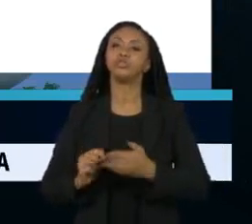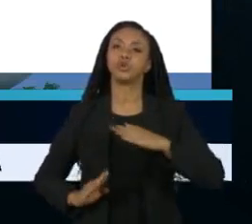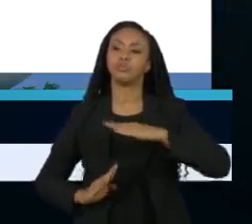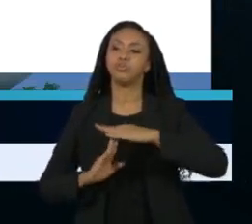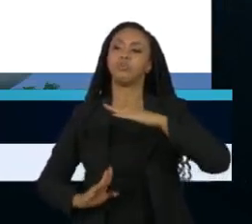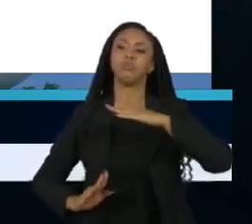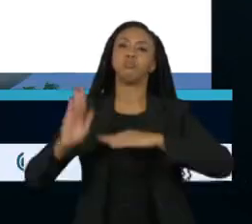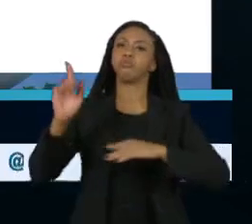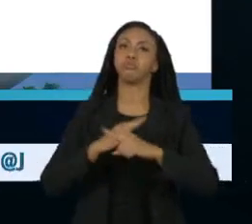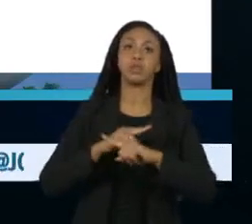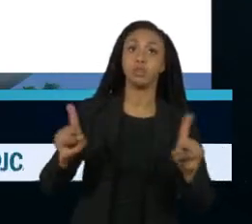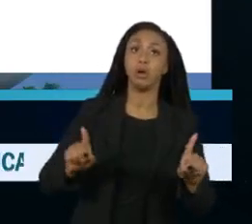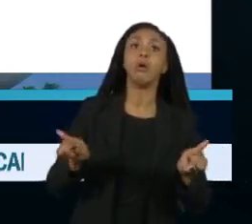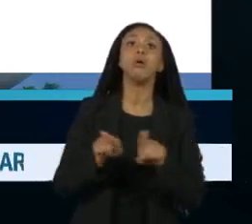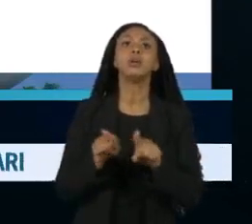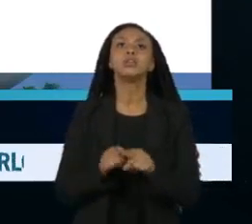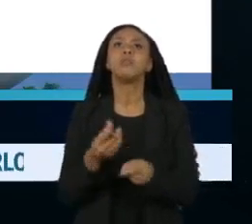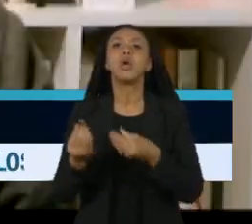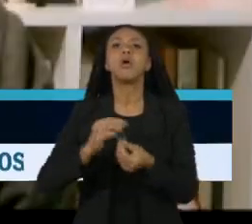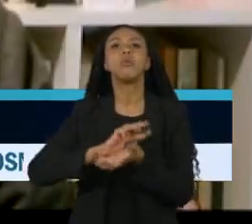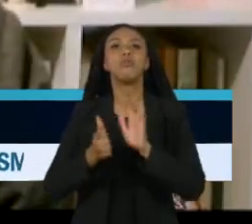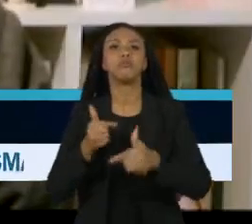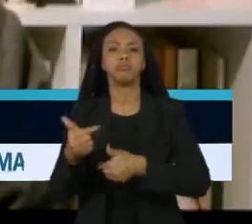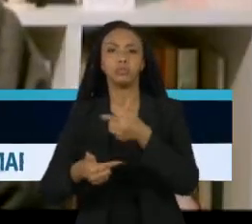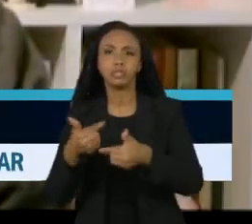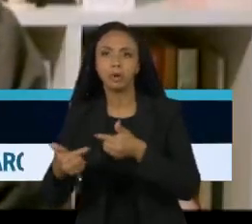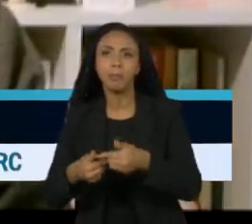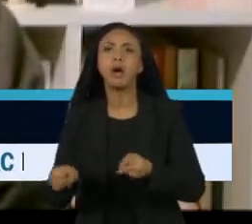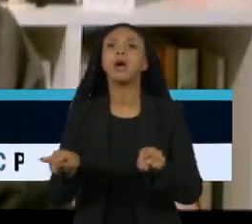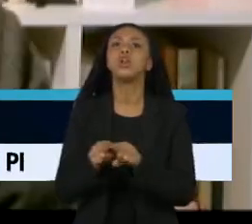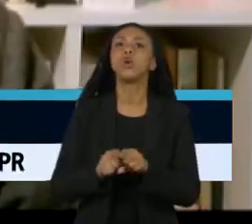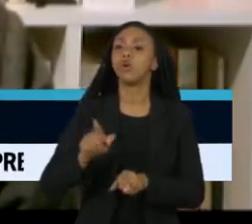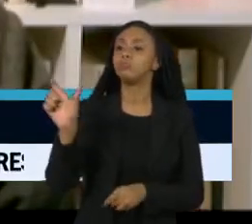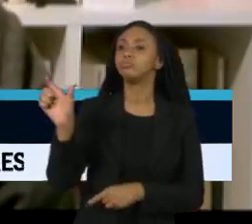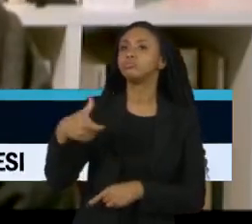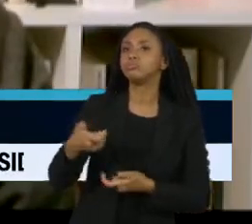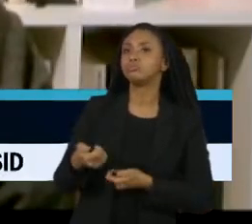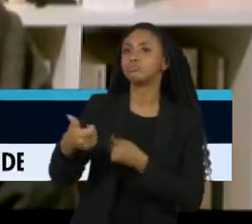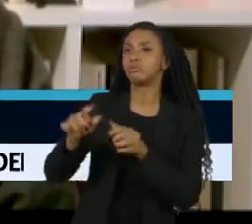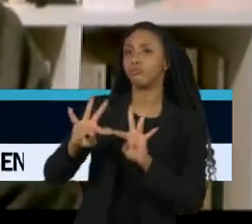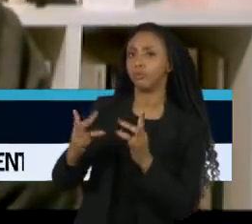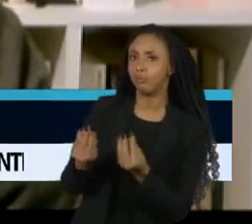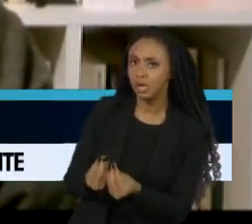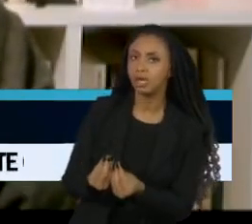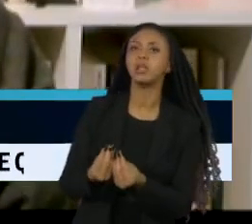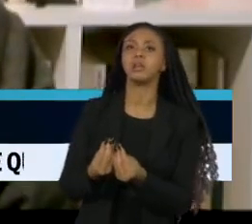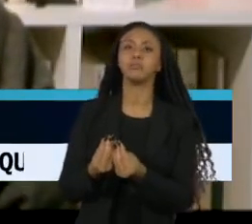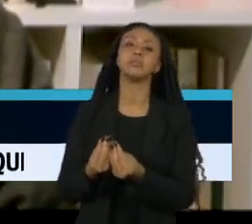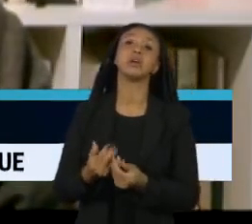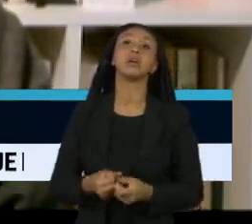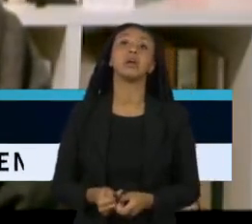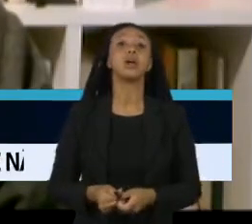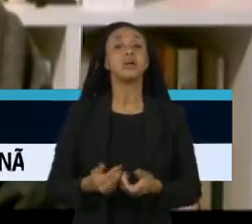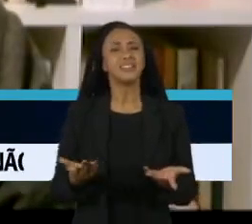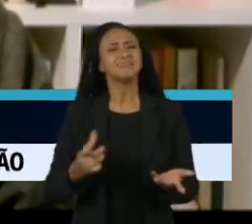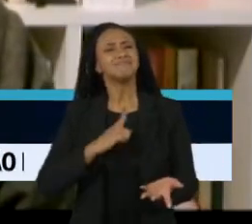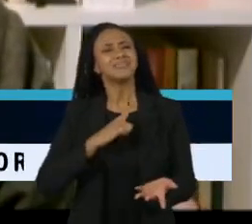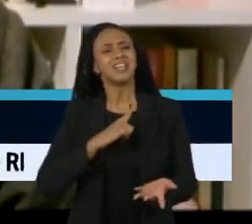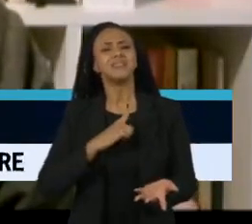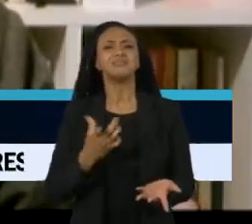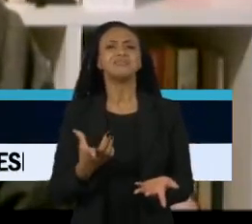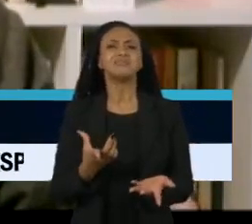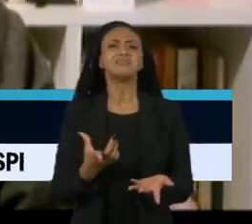e uma maior taxação das grandes fortunas. Então, são coisas que não só sinalizam uma visão muito genérica,